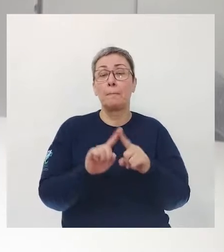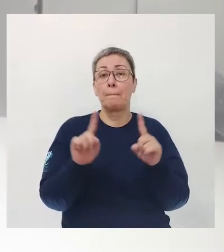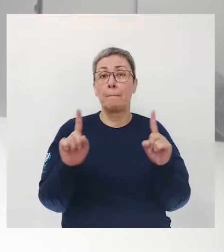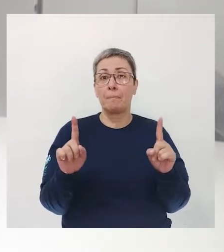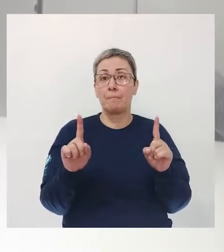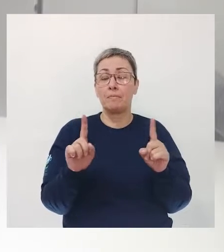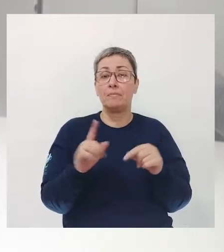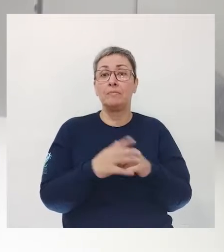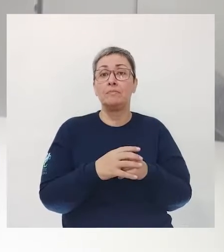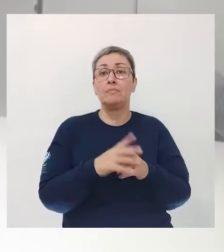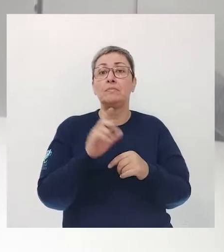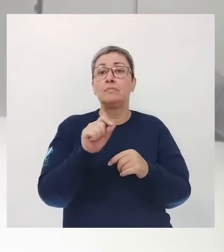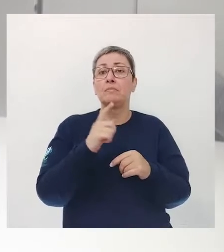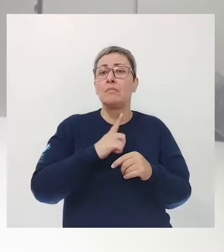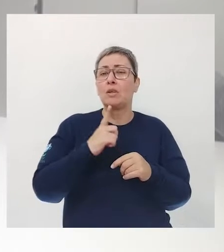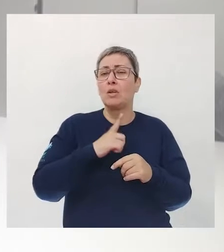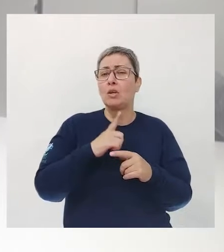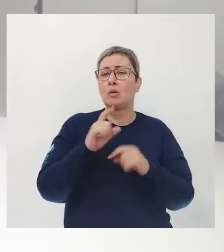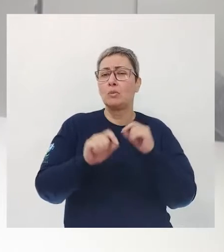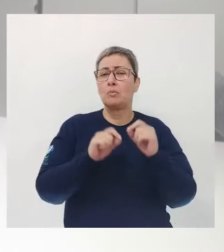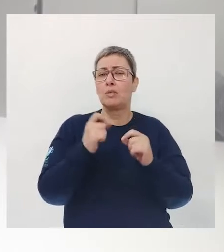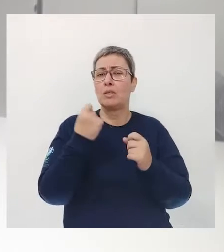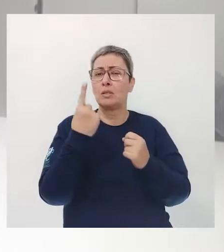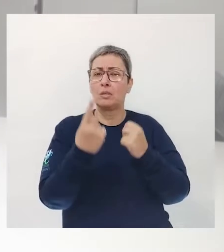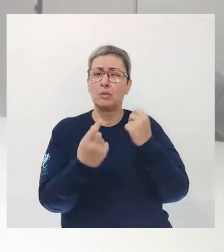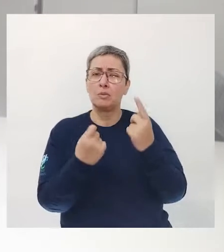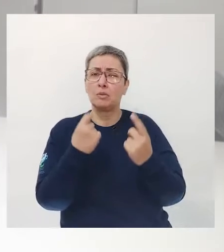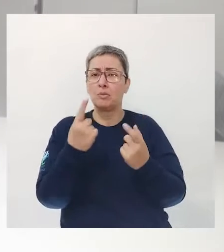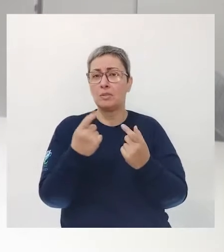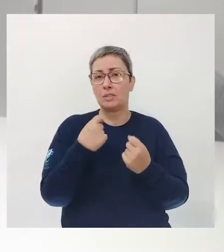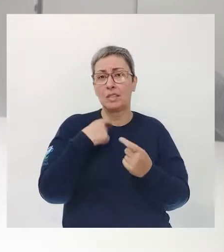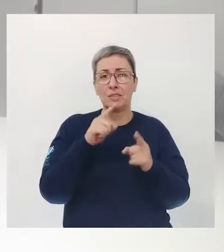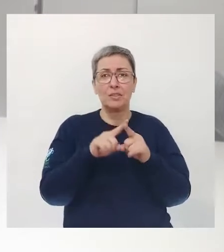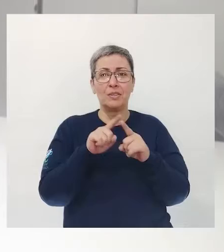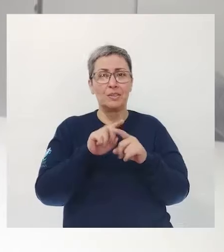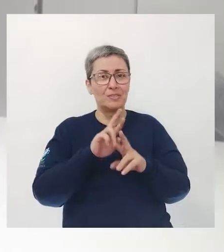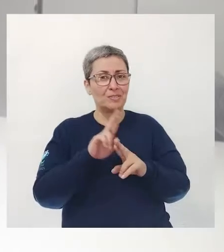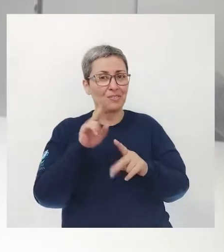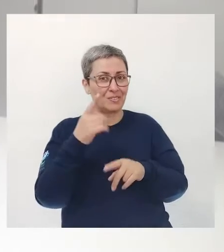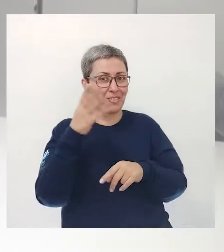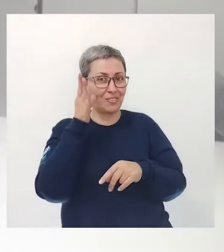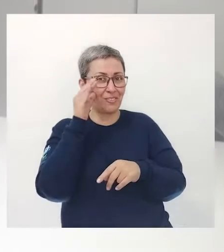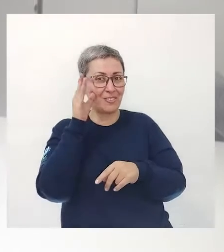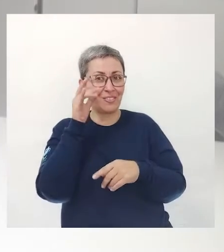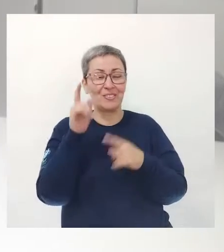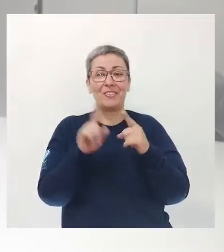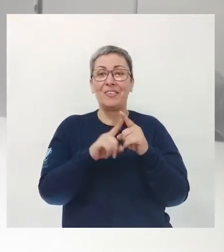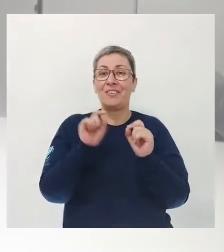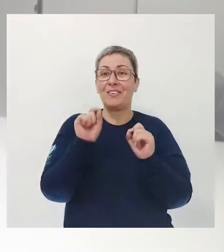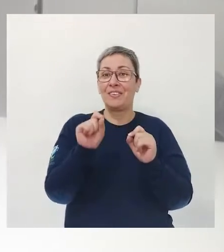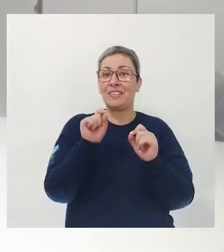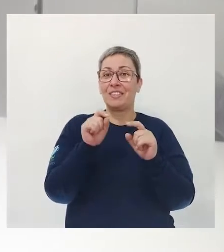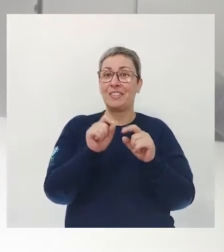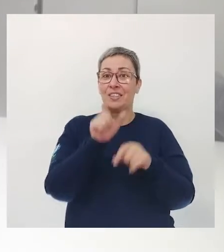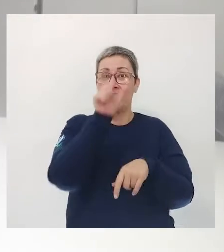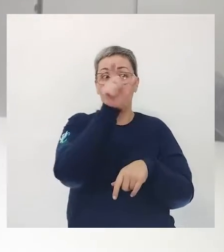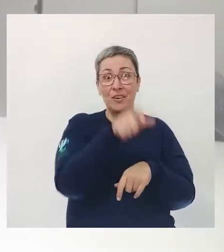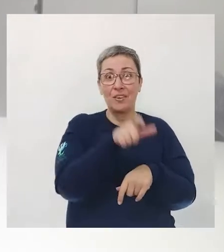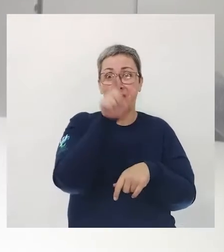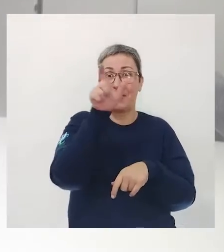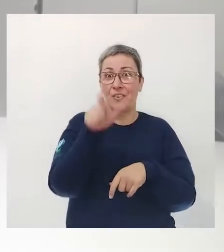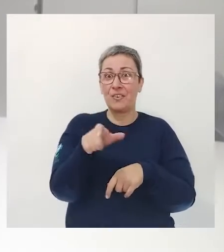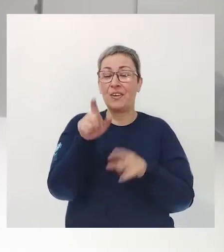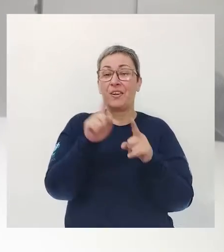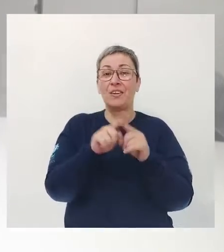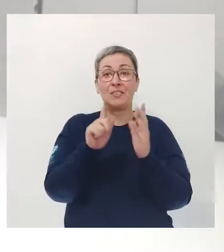mas existem algumas curiosidades e colunas